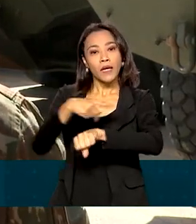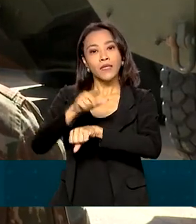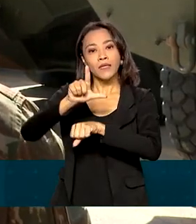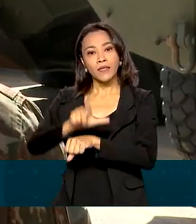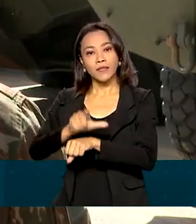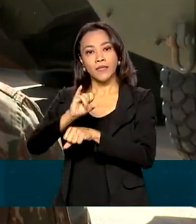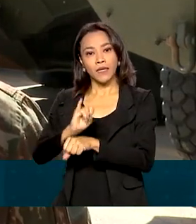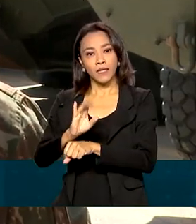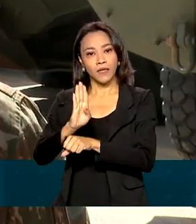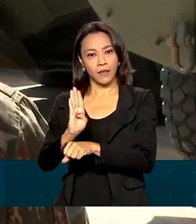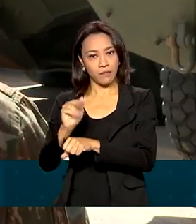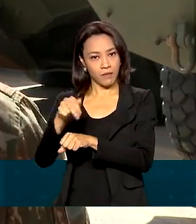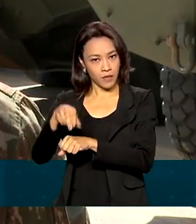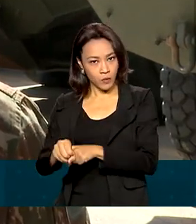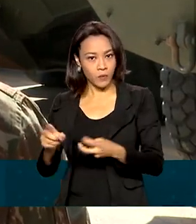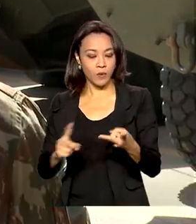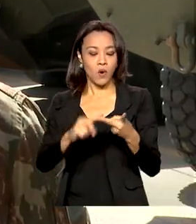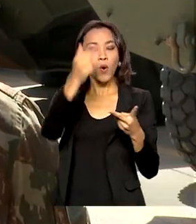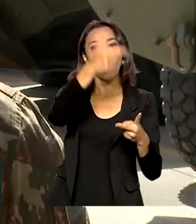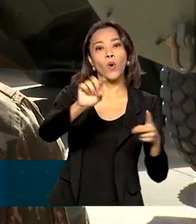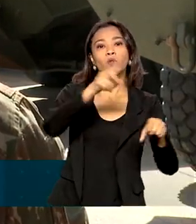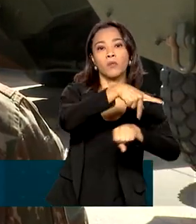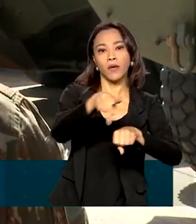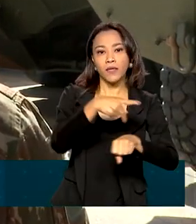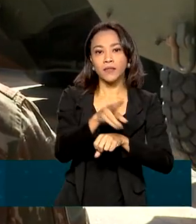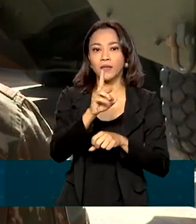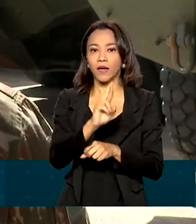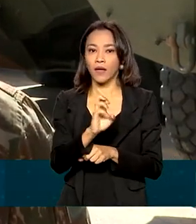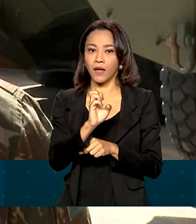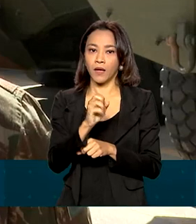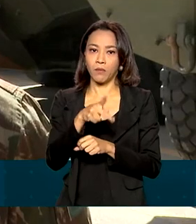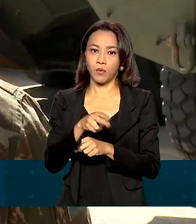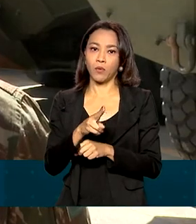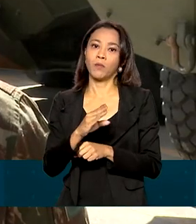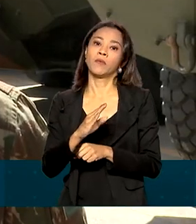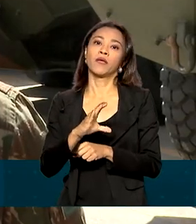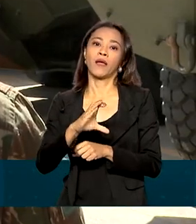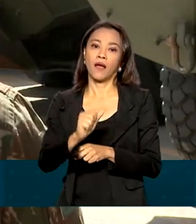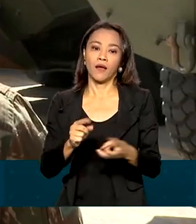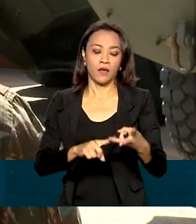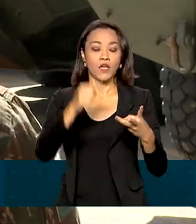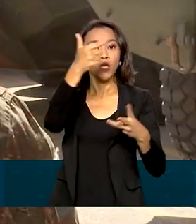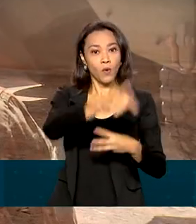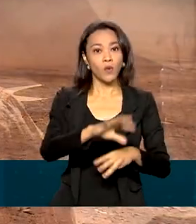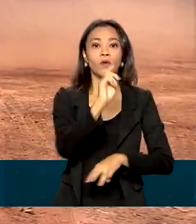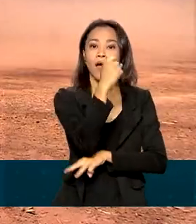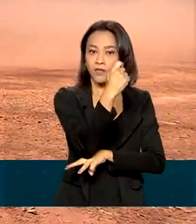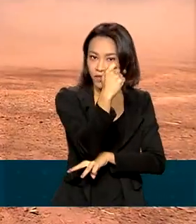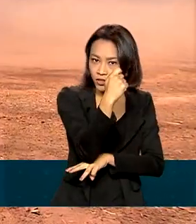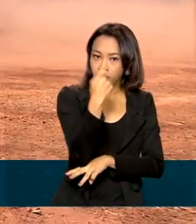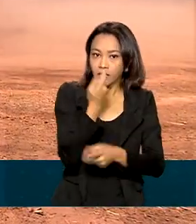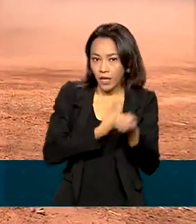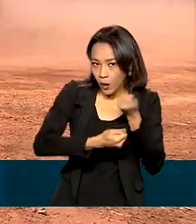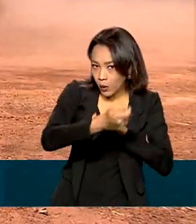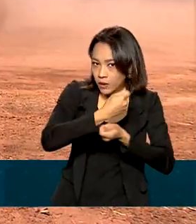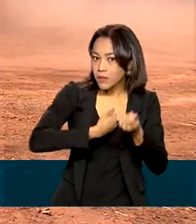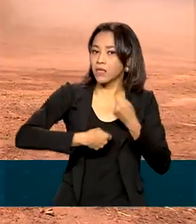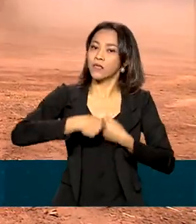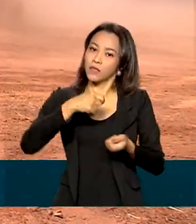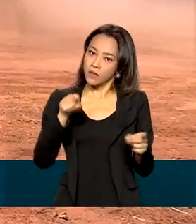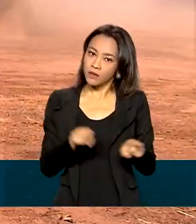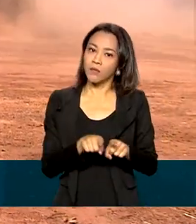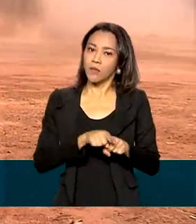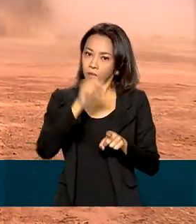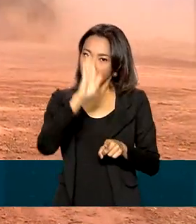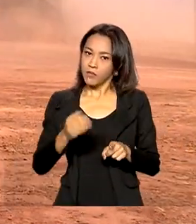República das Filipinas também já fez um encomendo desse material e a Argentina está em avançado processo de negociação para a aquisição também